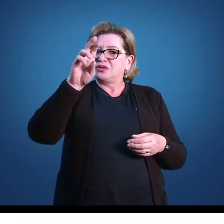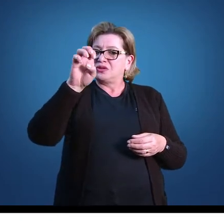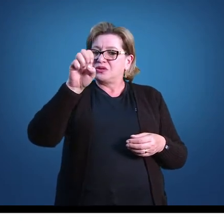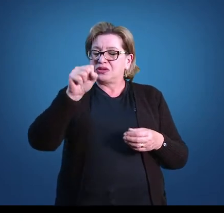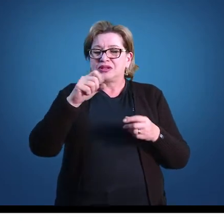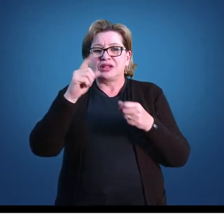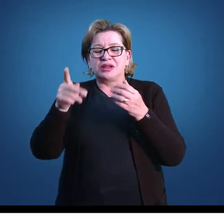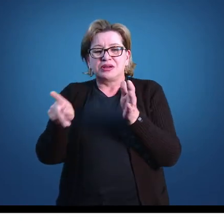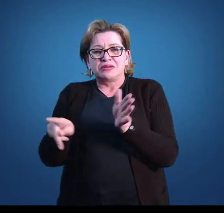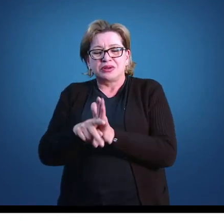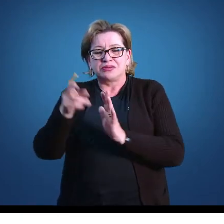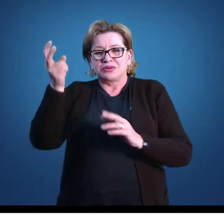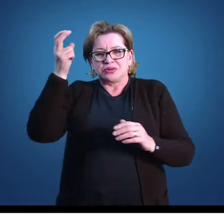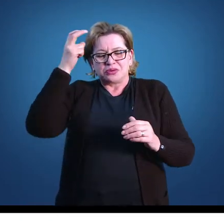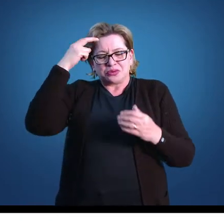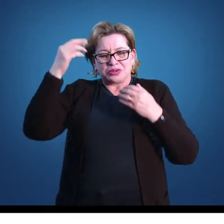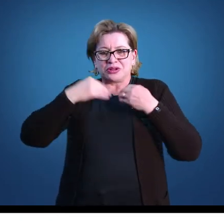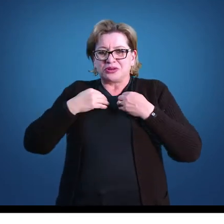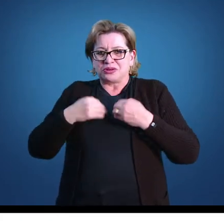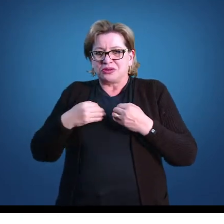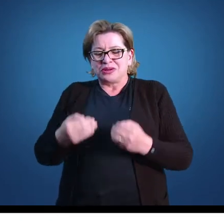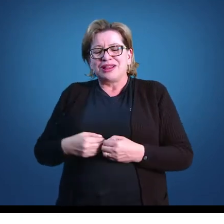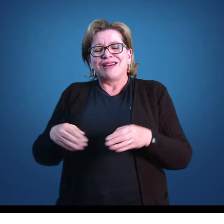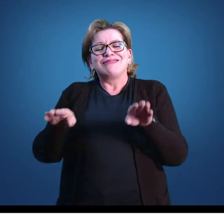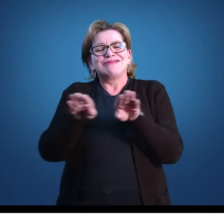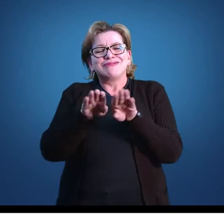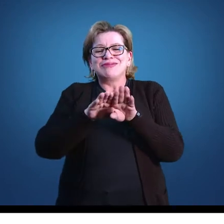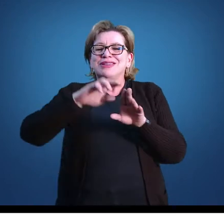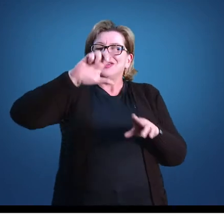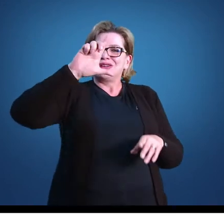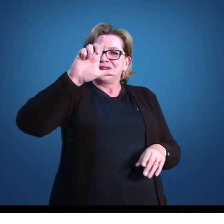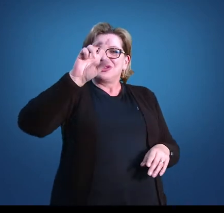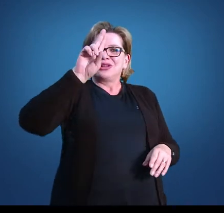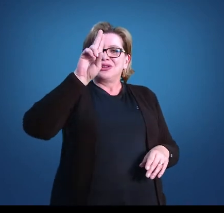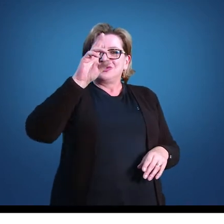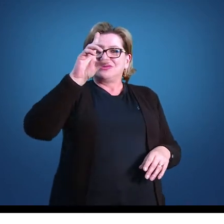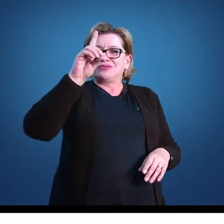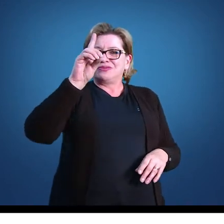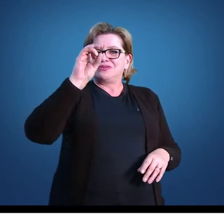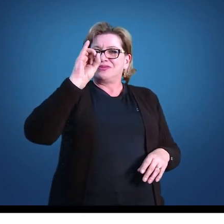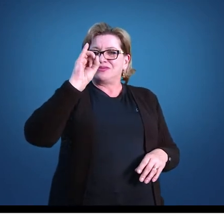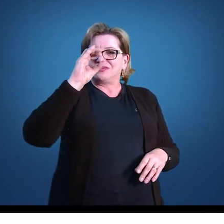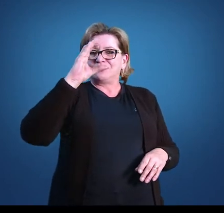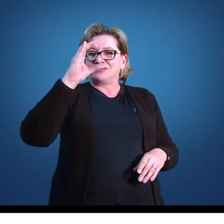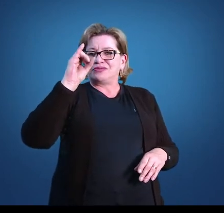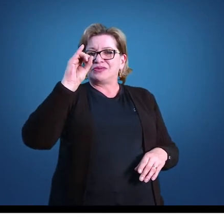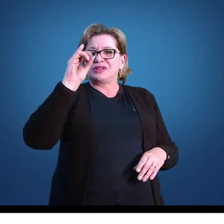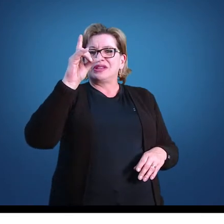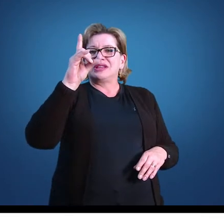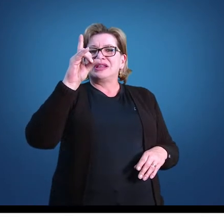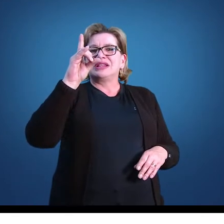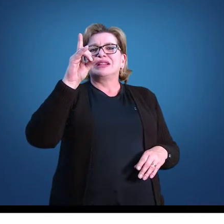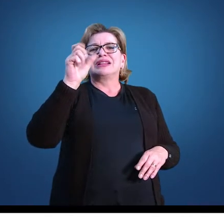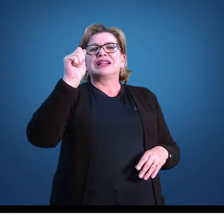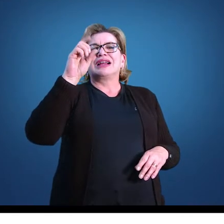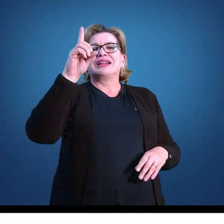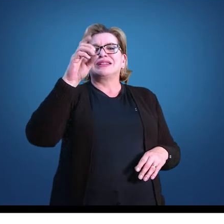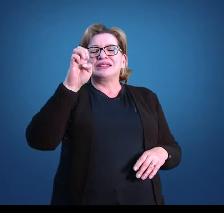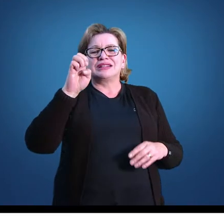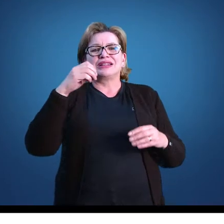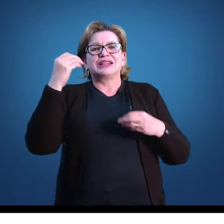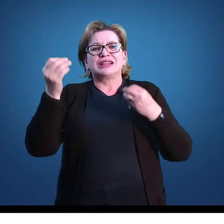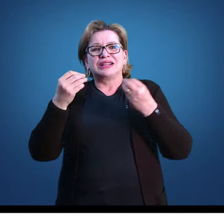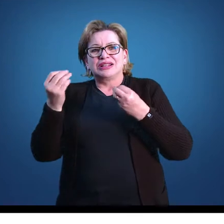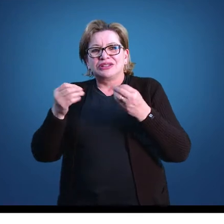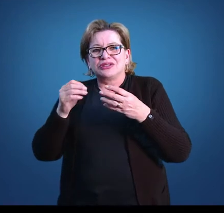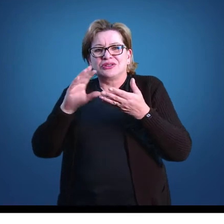são a cultura corporal e o corpo, a ludicidade, a saúde, o mundo do trabalho, a desportivização, o